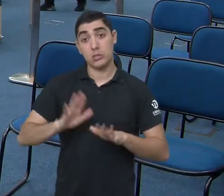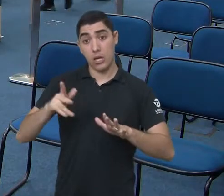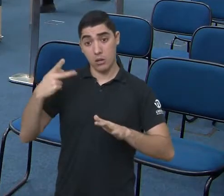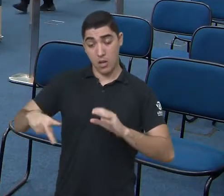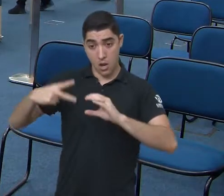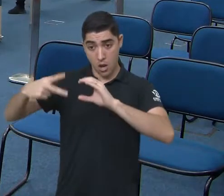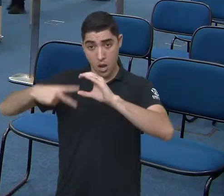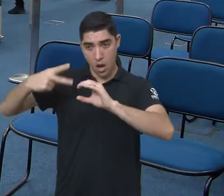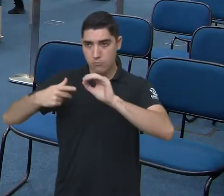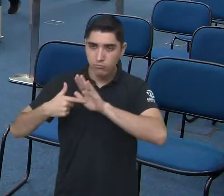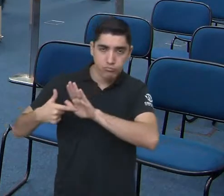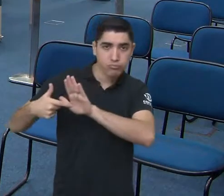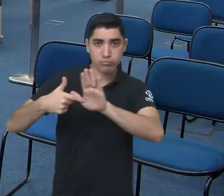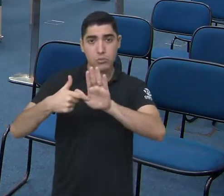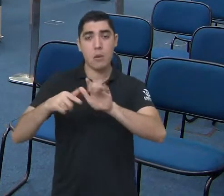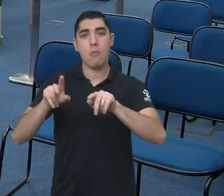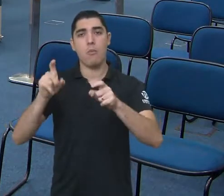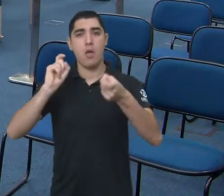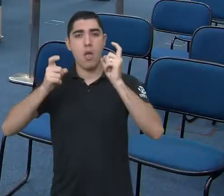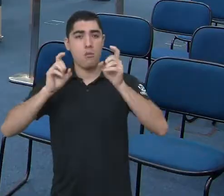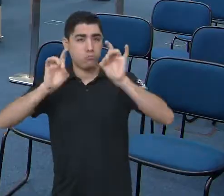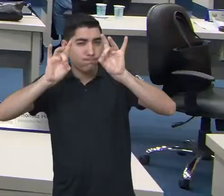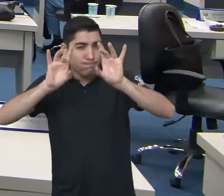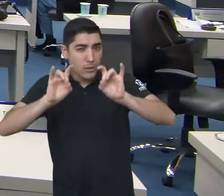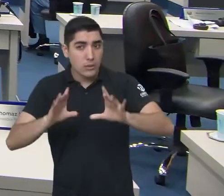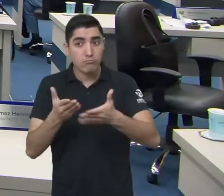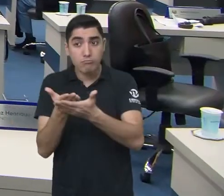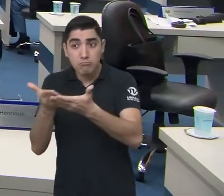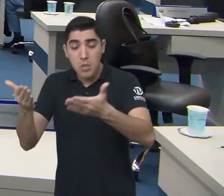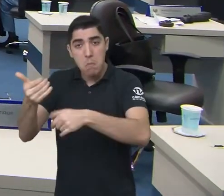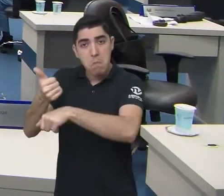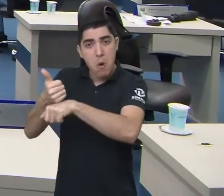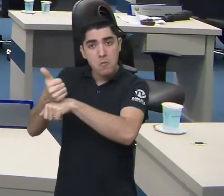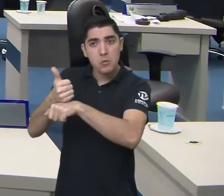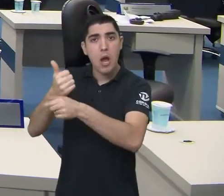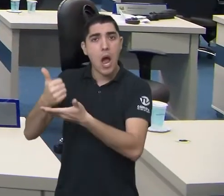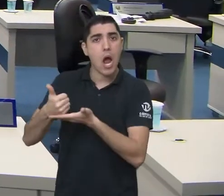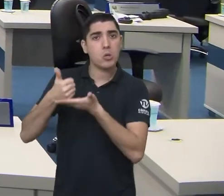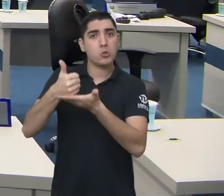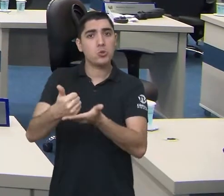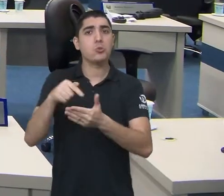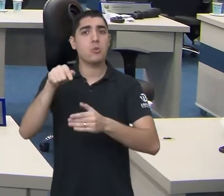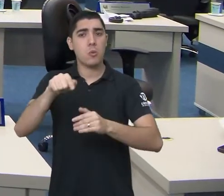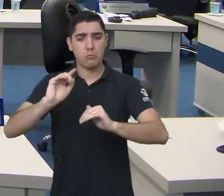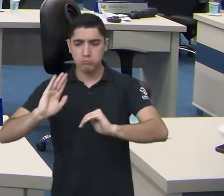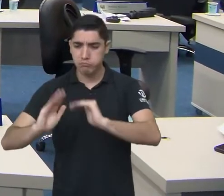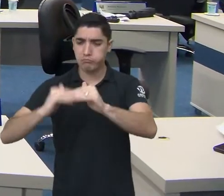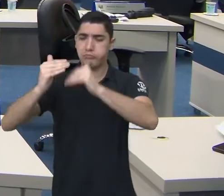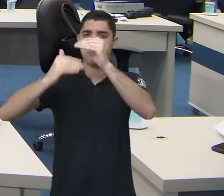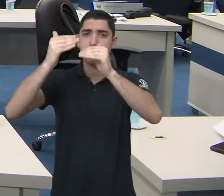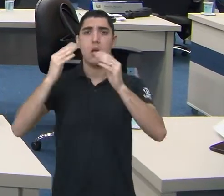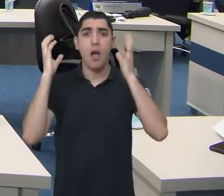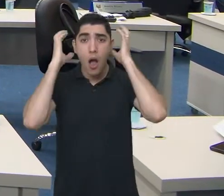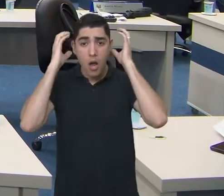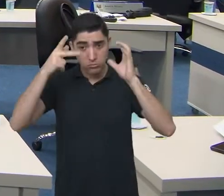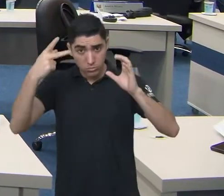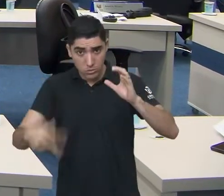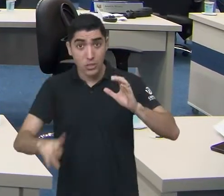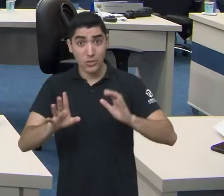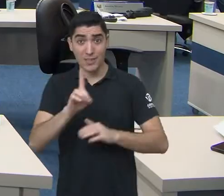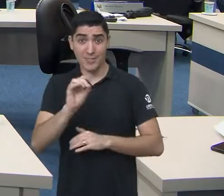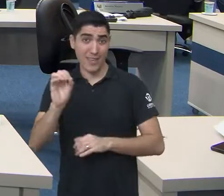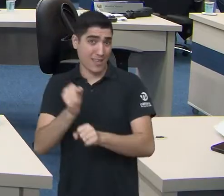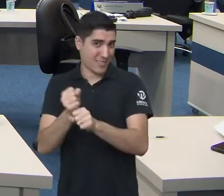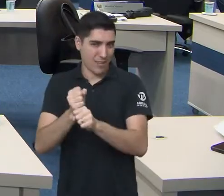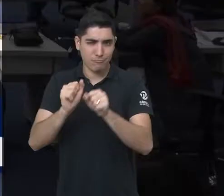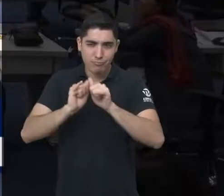concedidas pela Câmara Municipal em sessão solene para profissionais que contribuem para o progresso e desenvolvimento do rádio em São